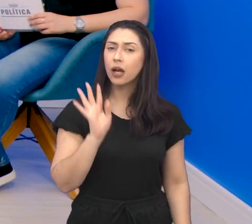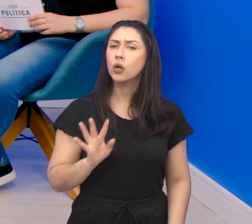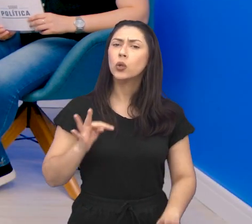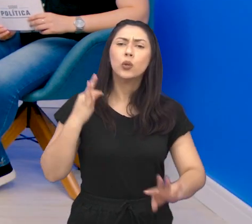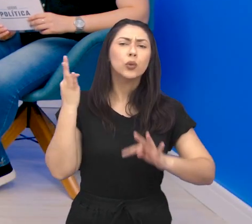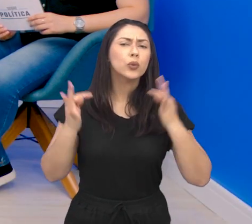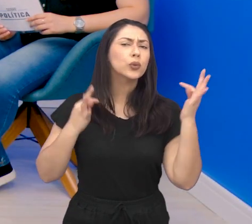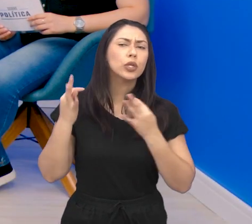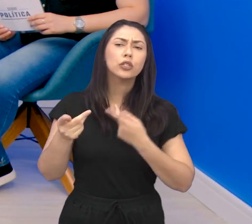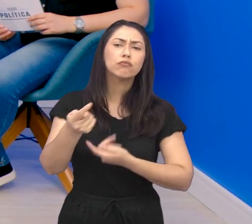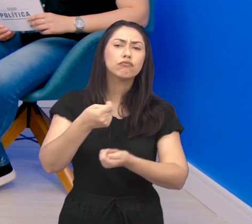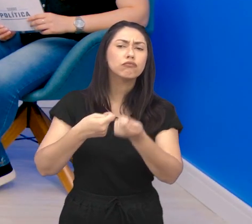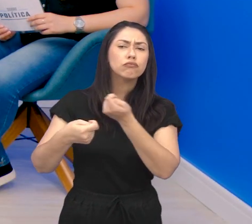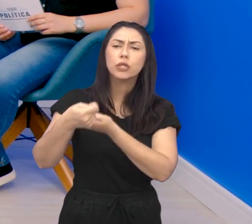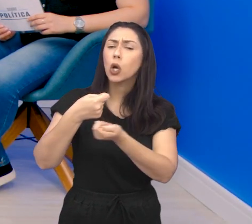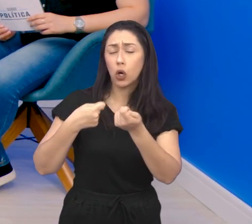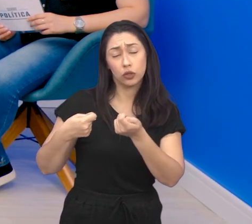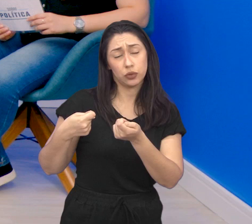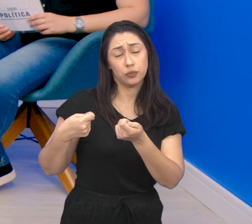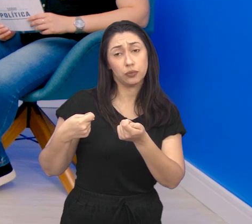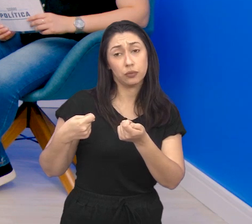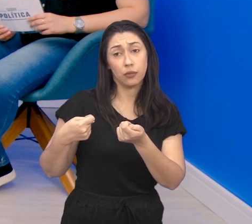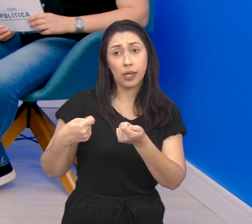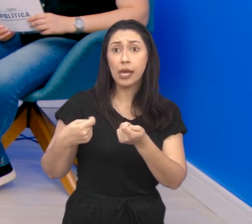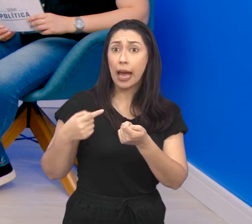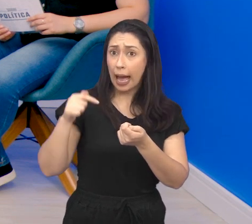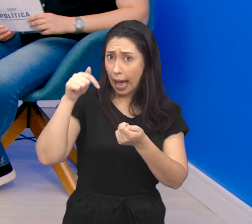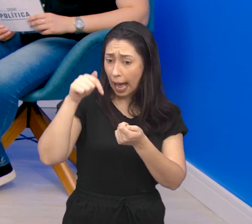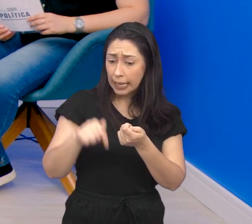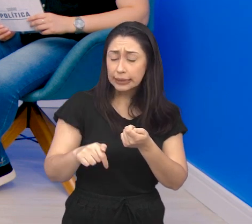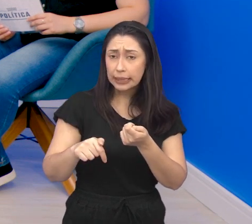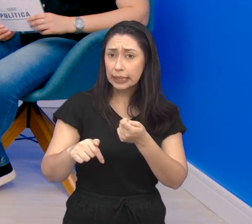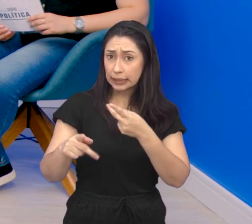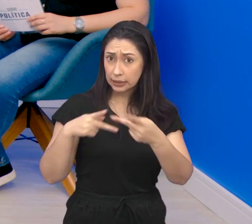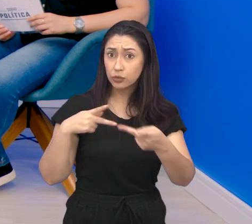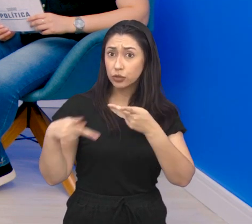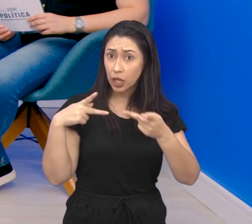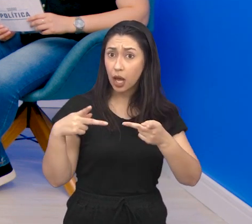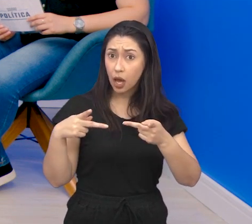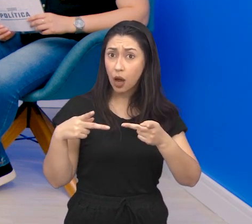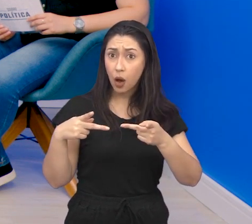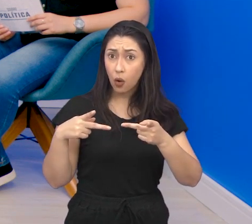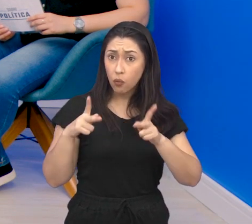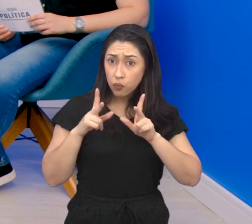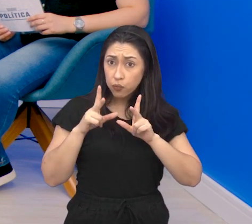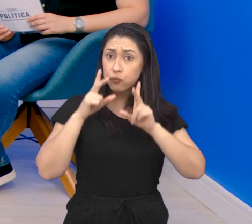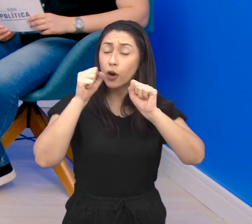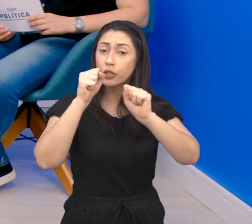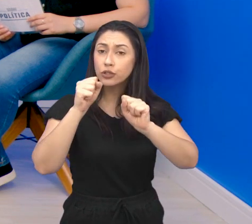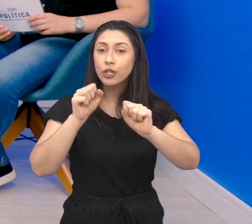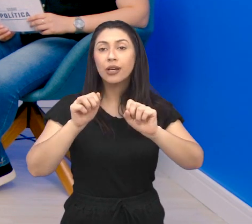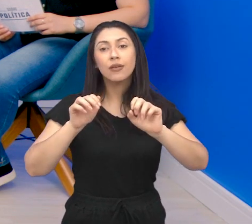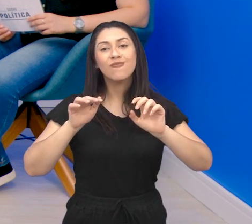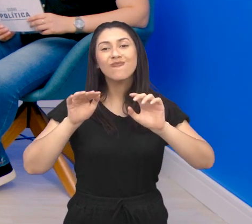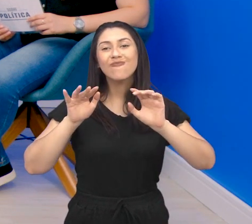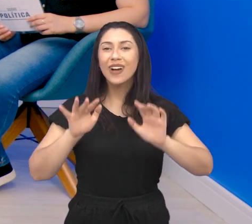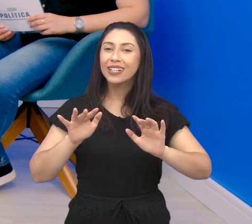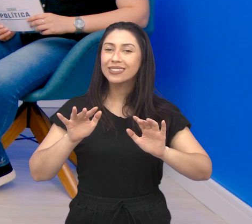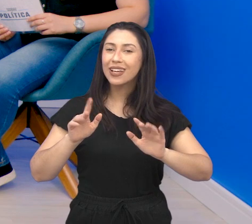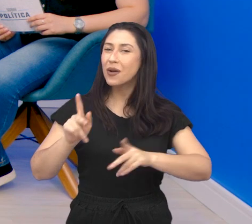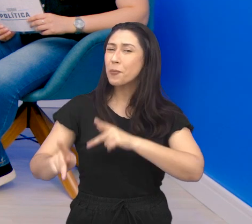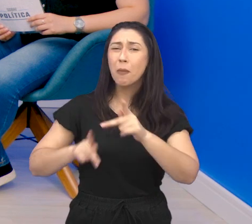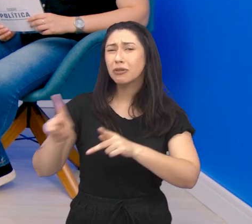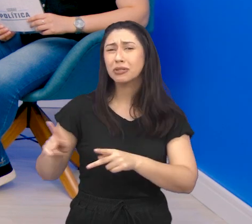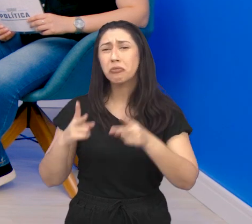E o turismo de negócios, né? Como você disse, ele tem muita força aqui em São José. De forma geral, ele acaba escapando do